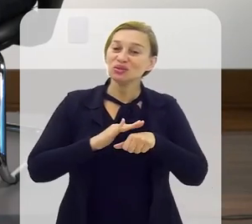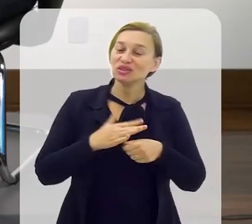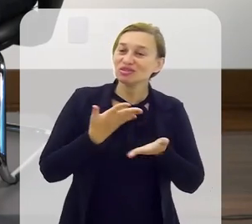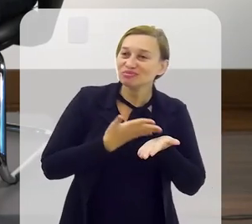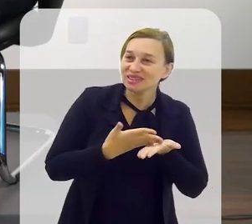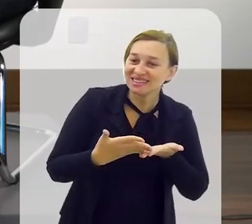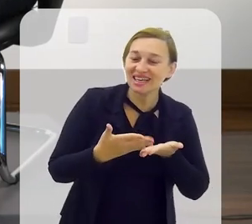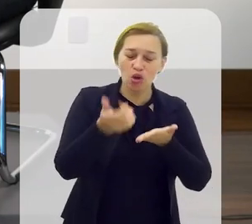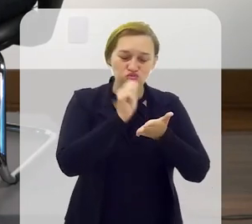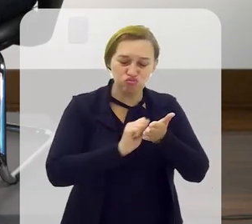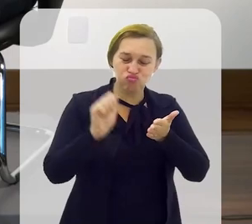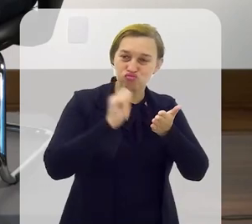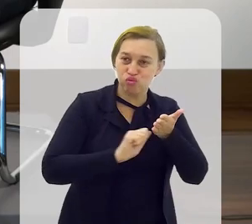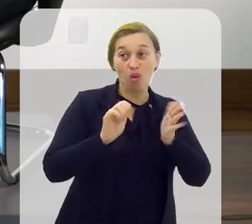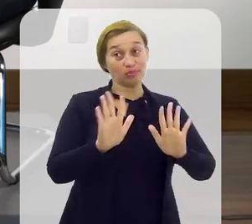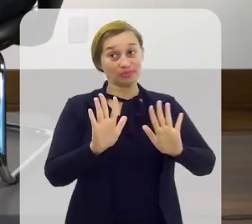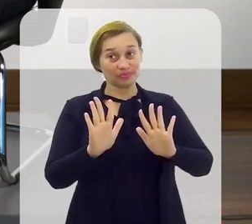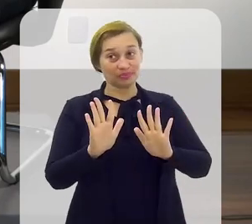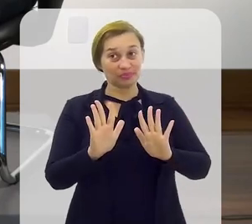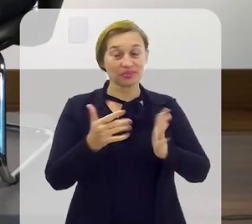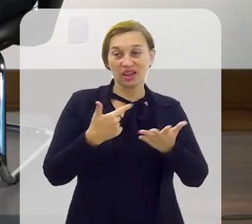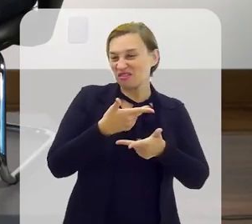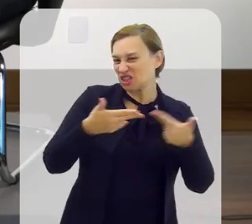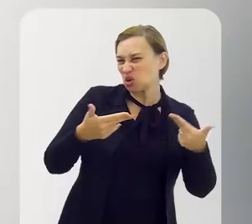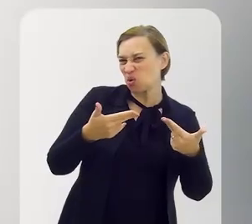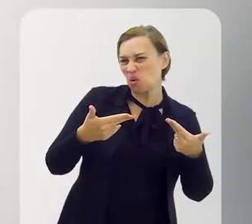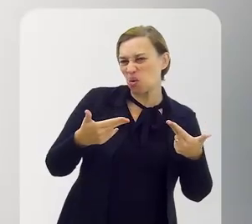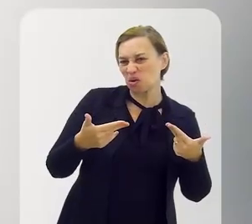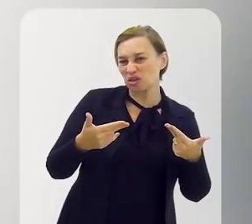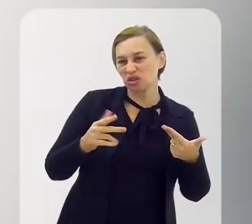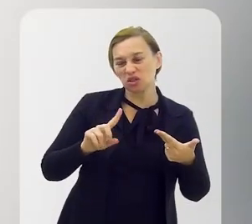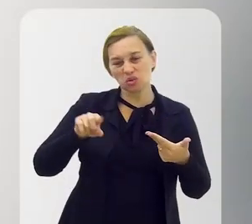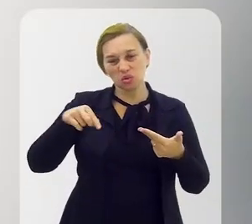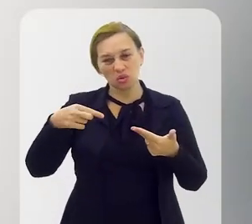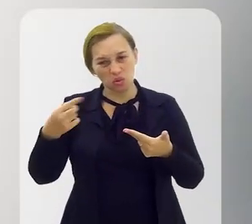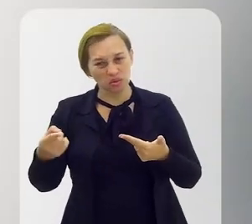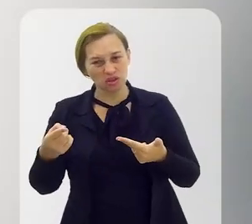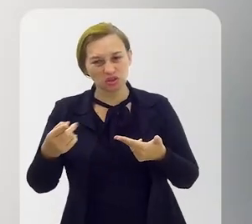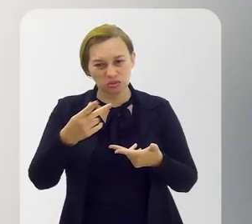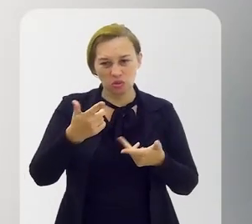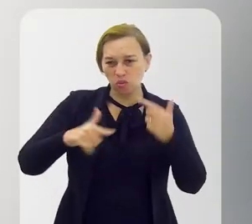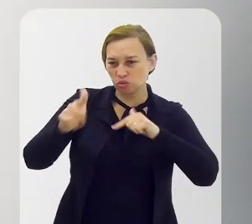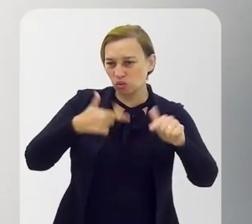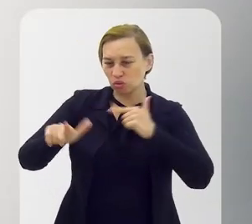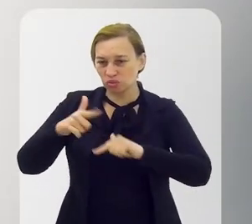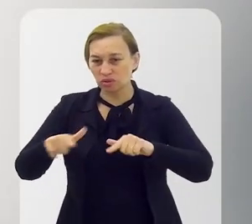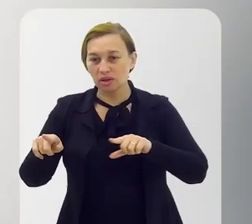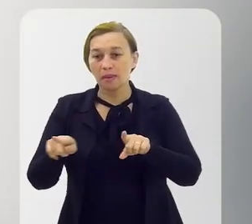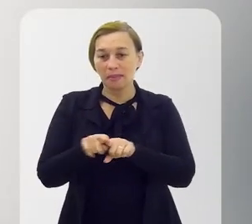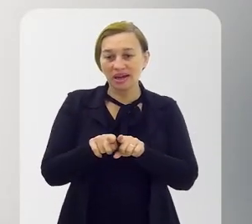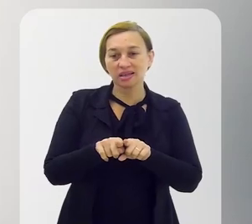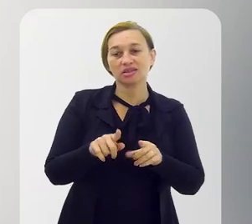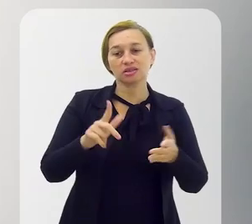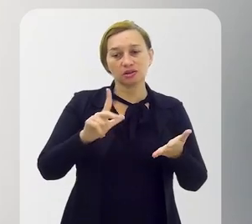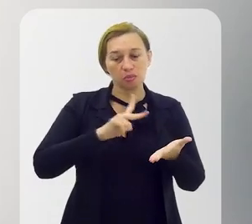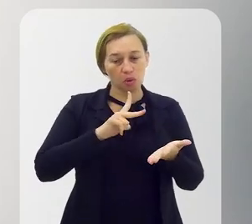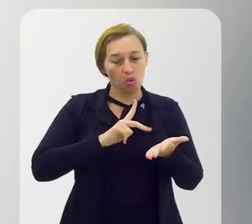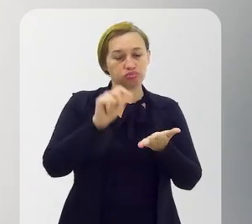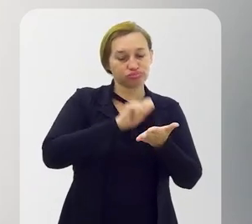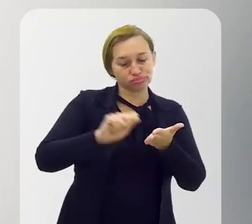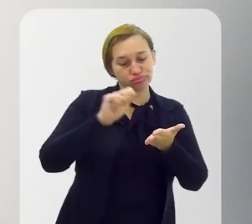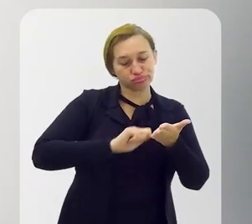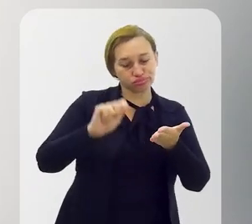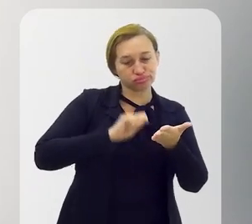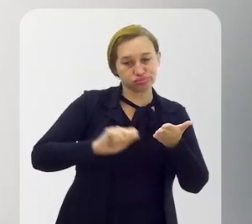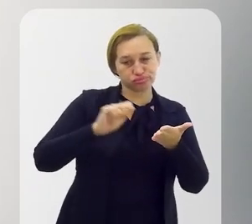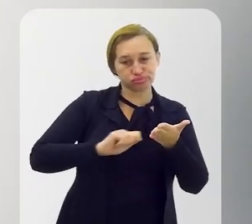E comecei escrevendo Quer dizer, fazer coisas também com os outros E há algum tempo estava escrevendo